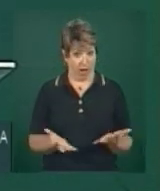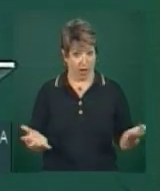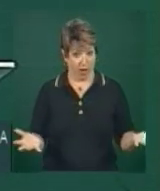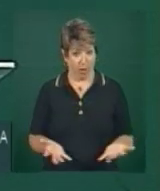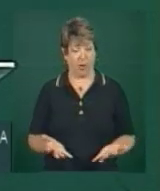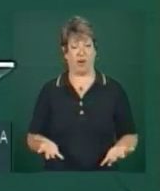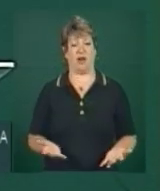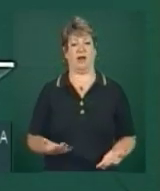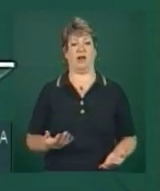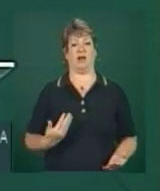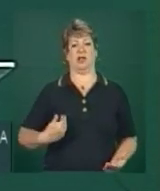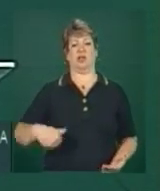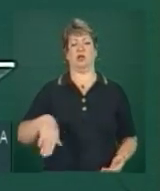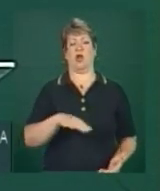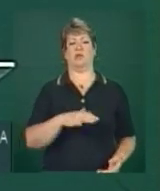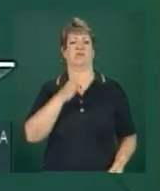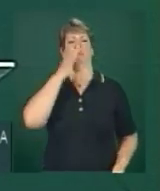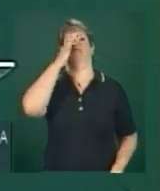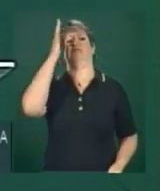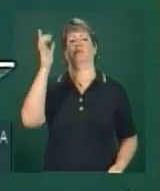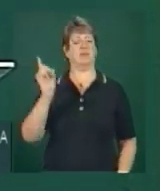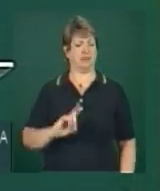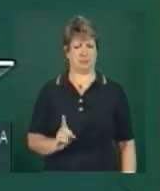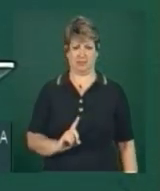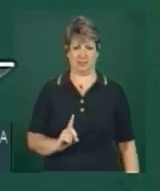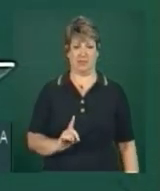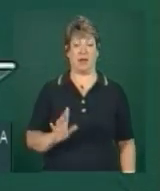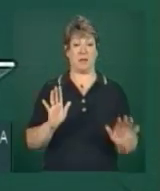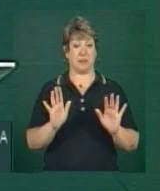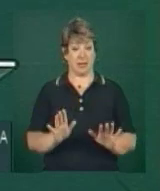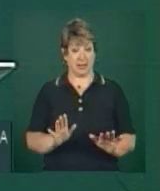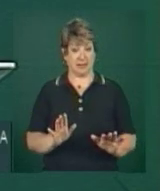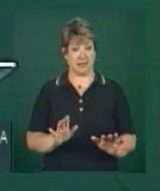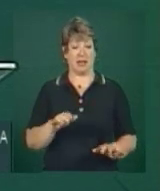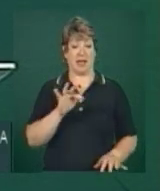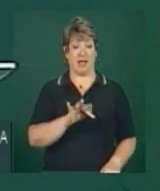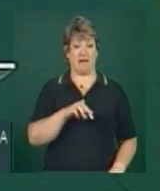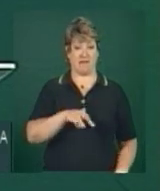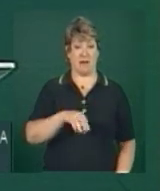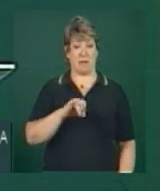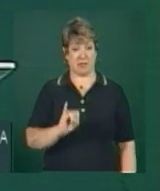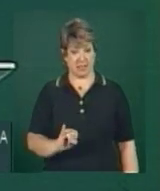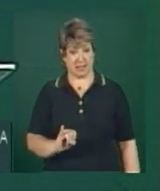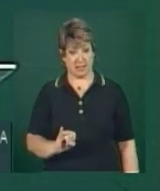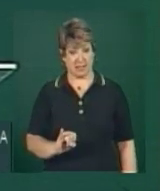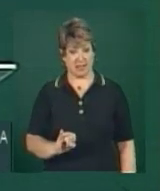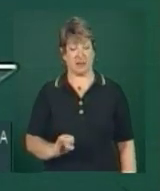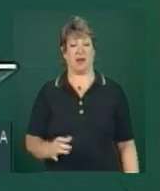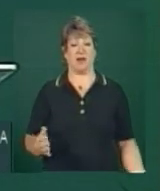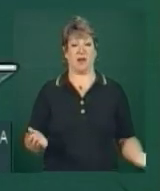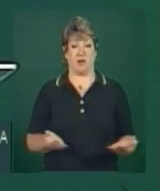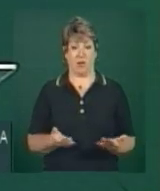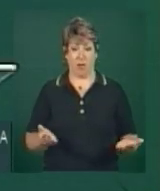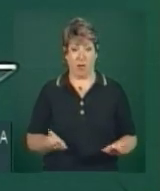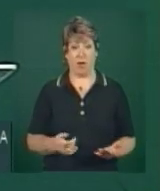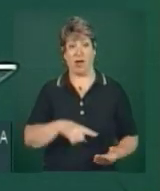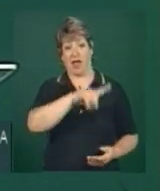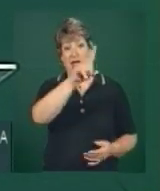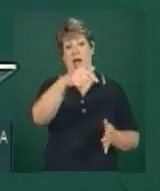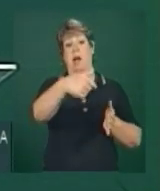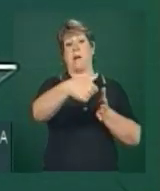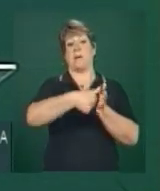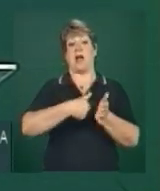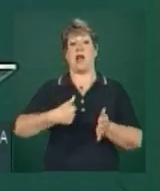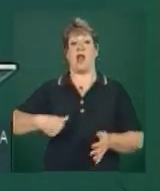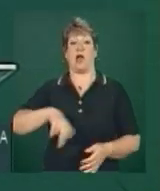não é soberba, mas o fundo monetário consulta o Brasil a respeito